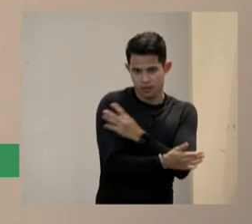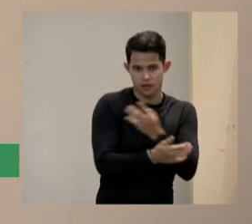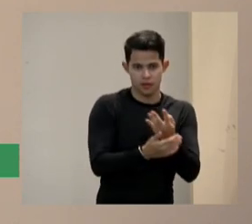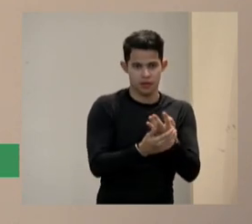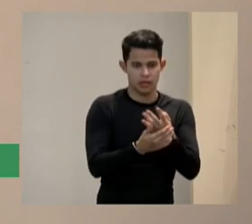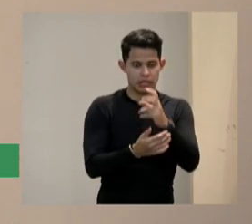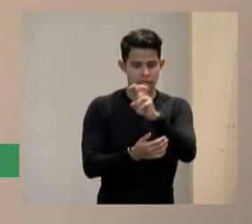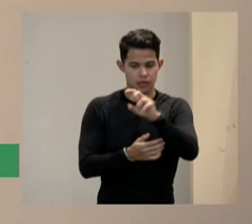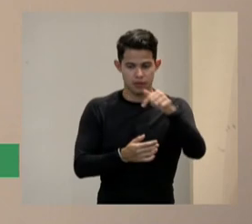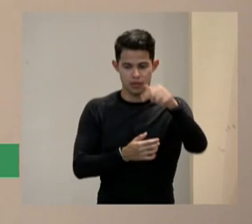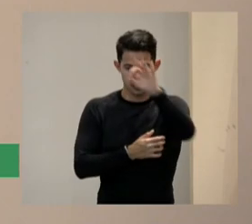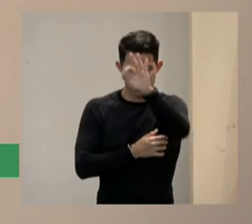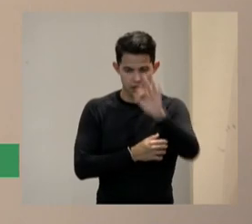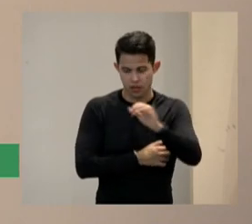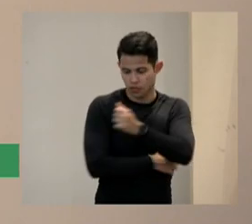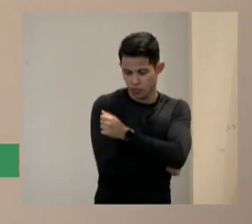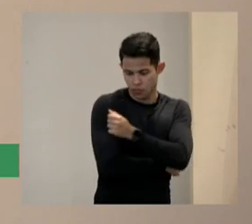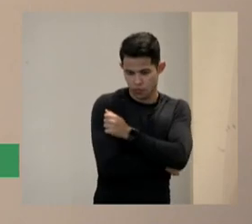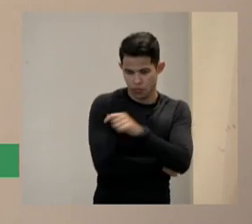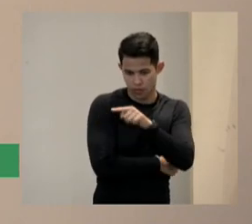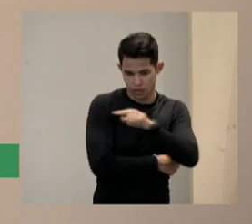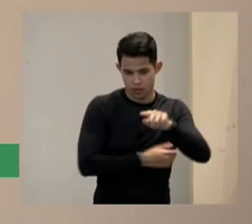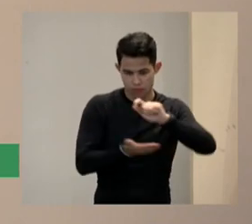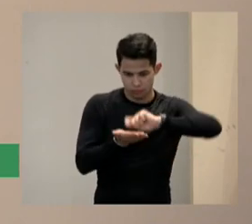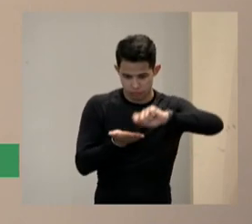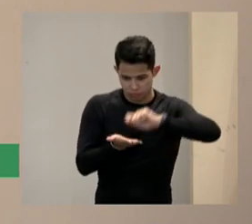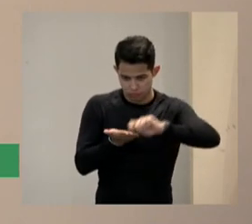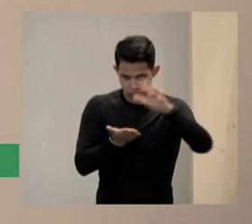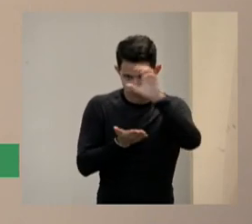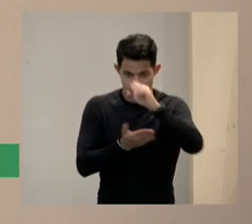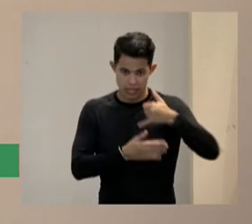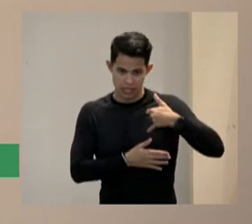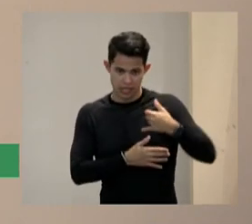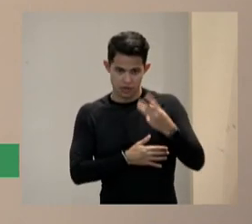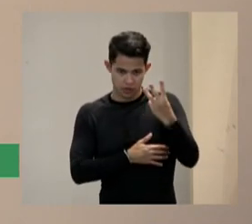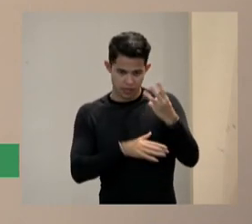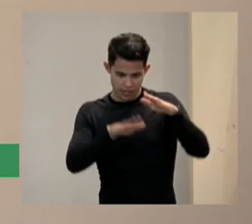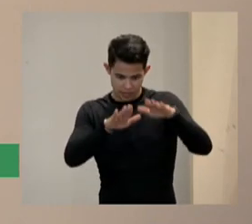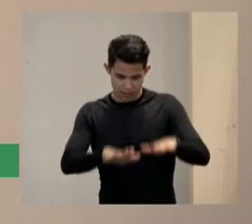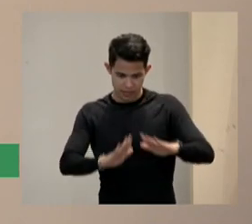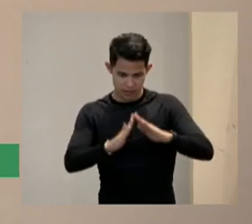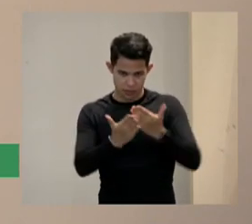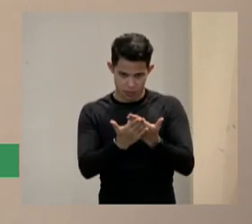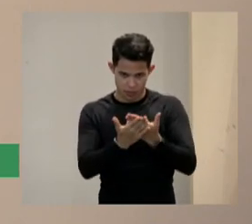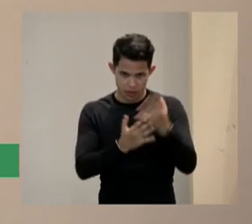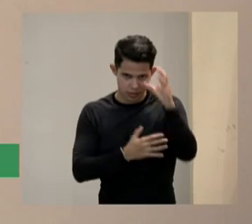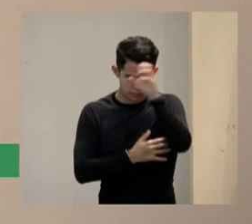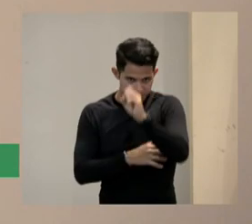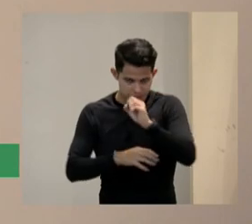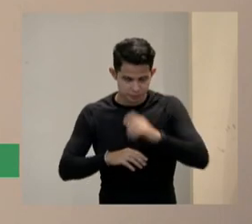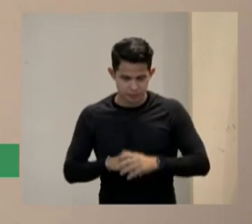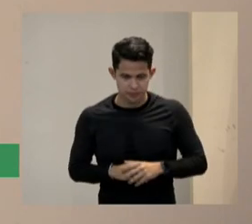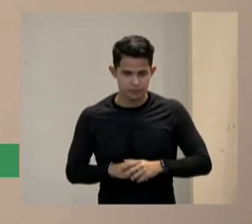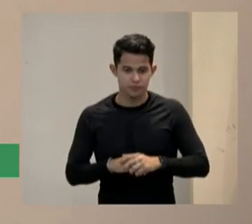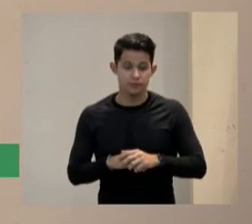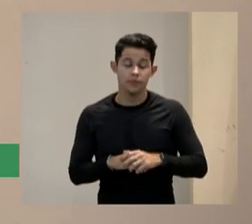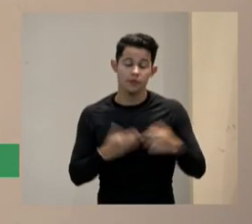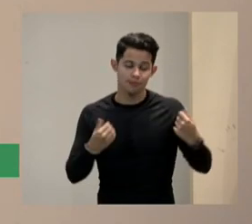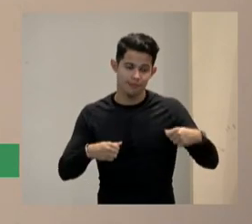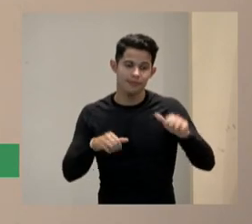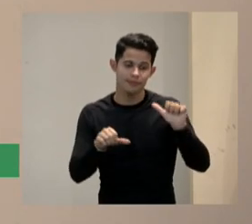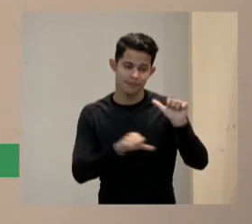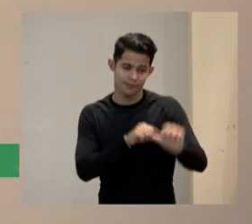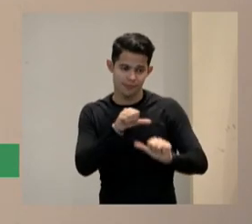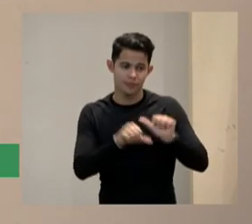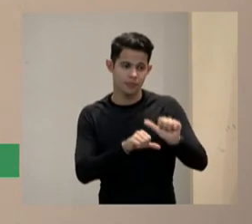% dos alunos que não sabem ler e escrever depois de 3 anos na escola alguma coisa temos que mudar e no